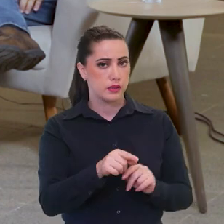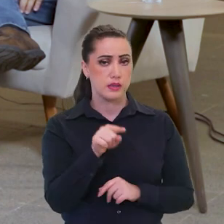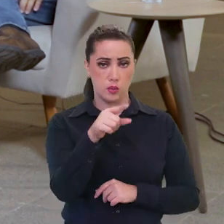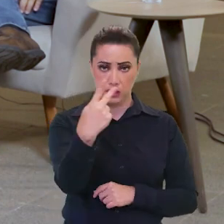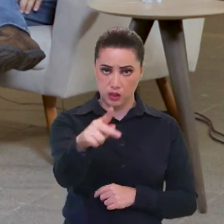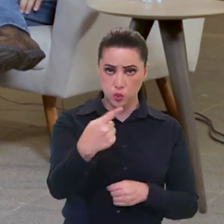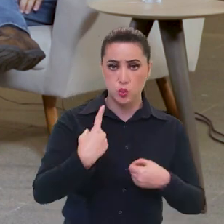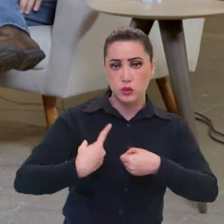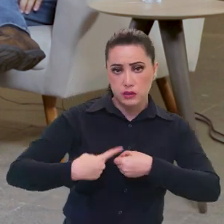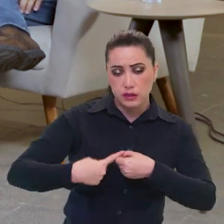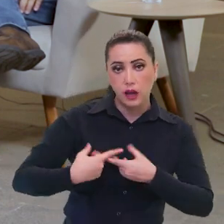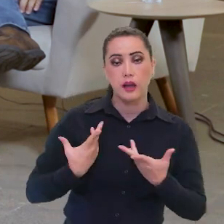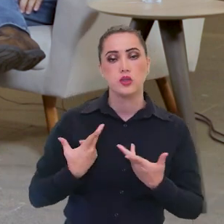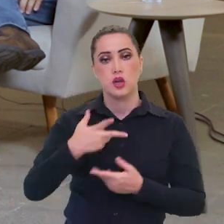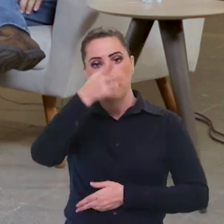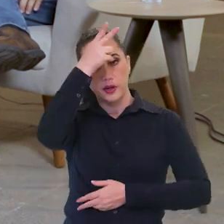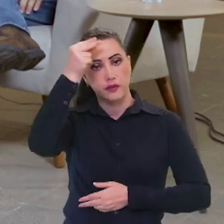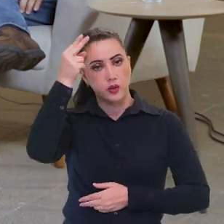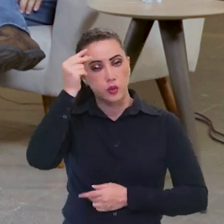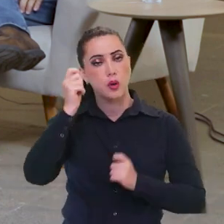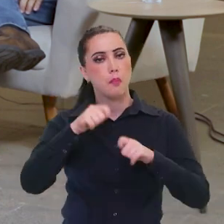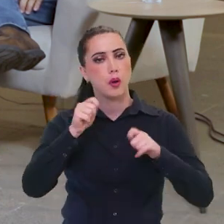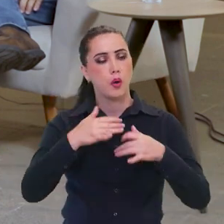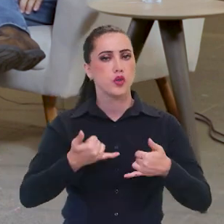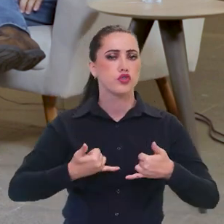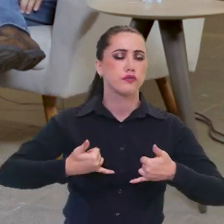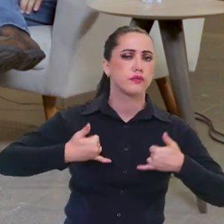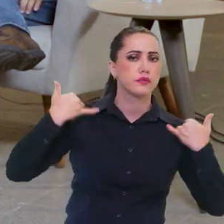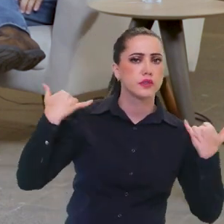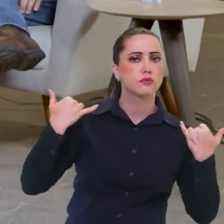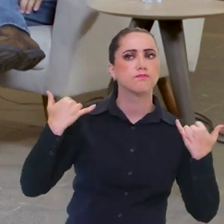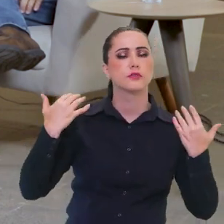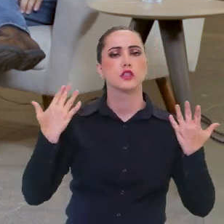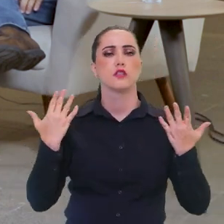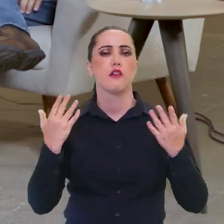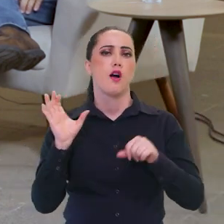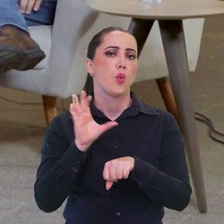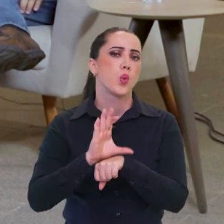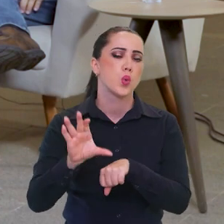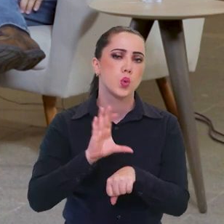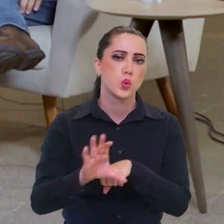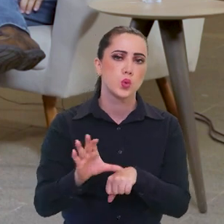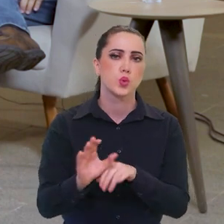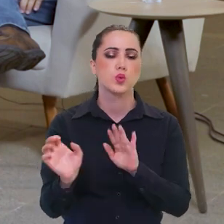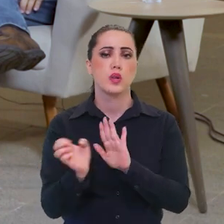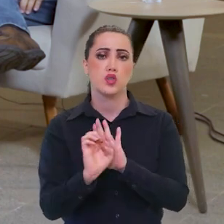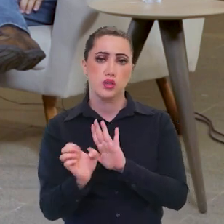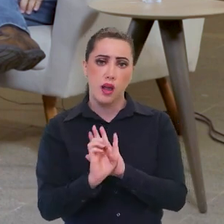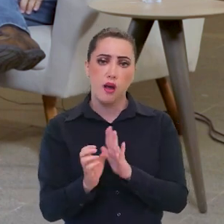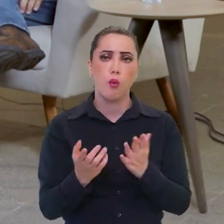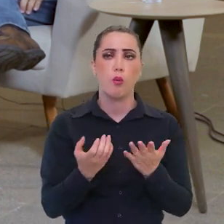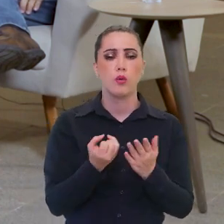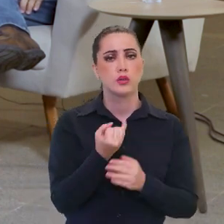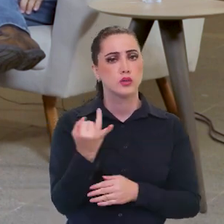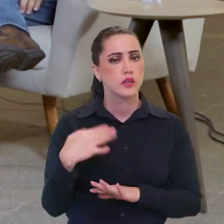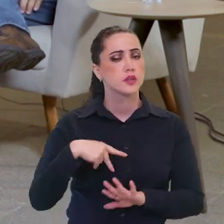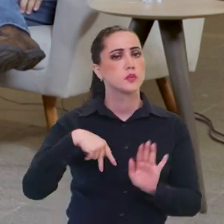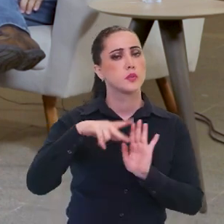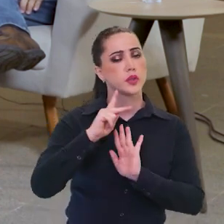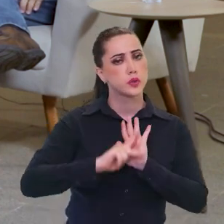Você vai ter na sua cidade, a prefeitura vai poder propor festivais, cursos editais, inclusive